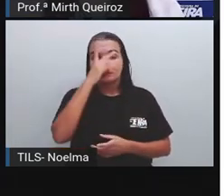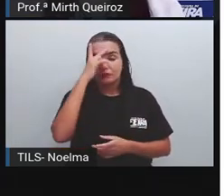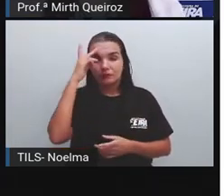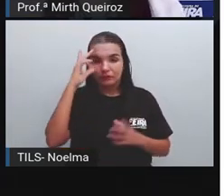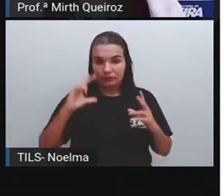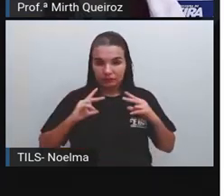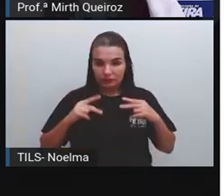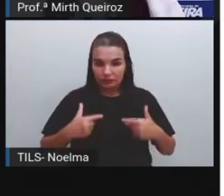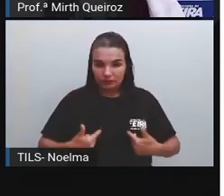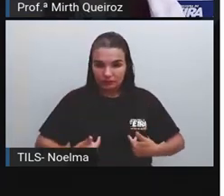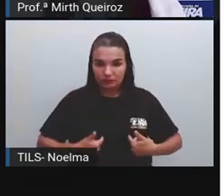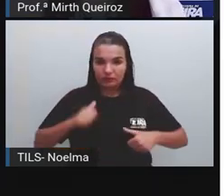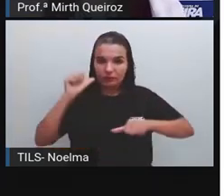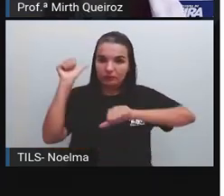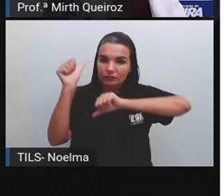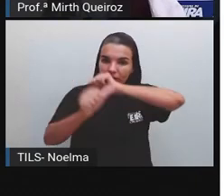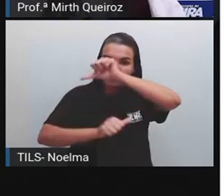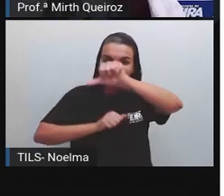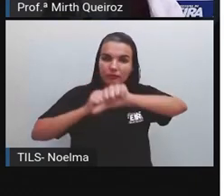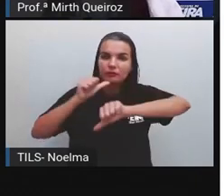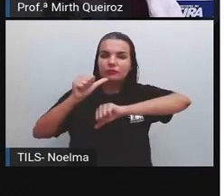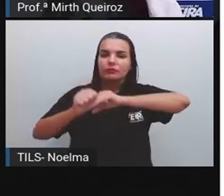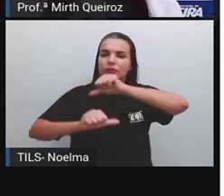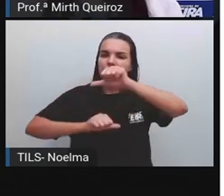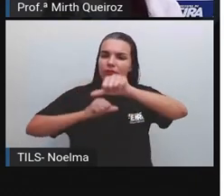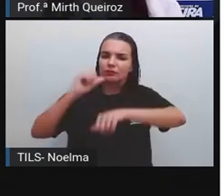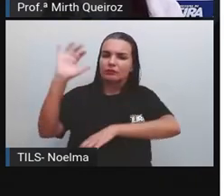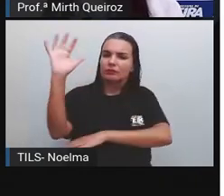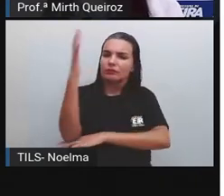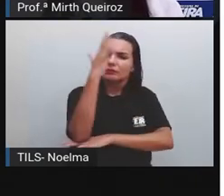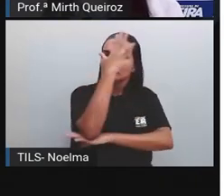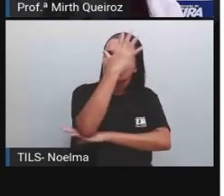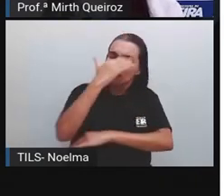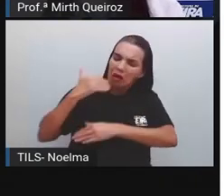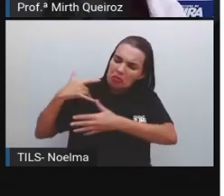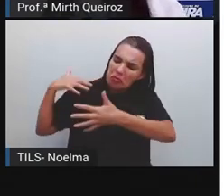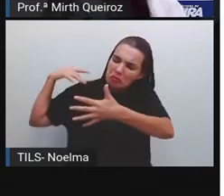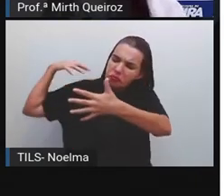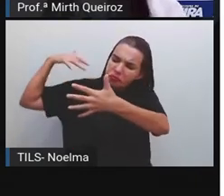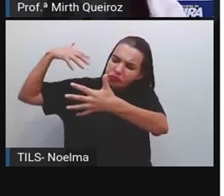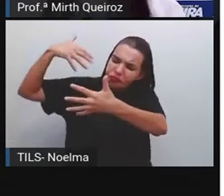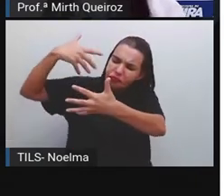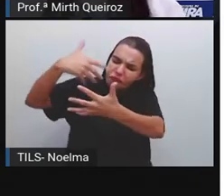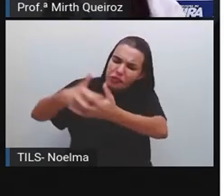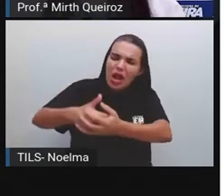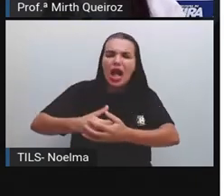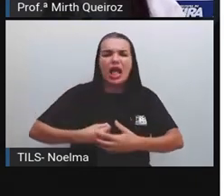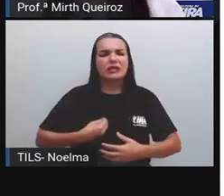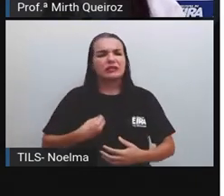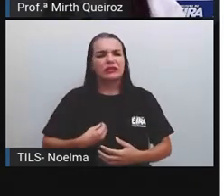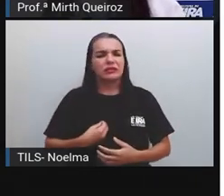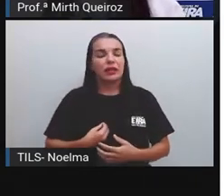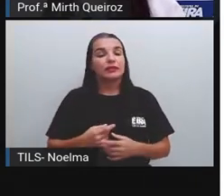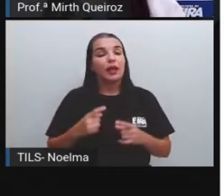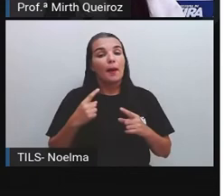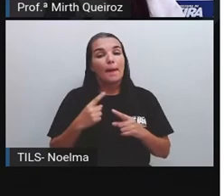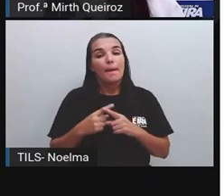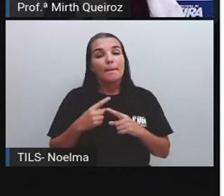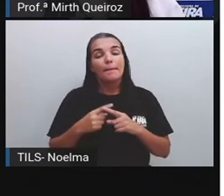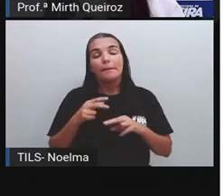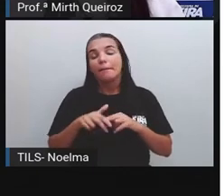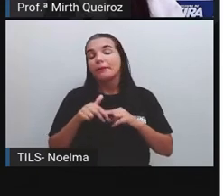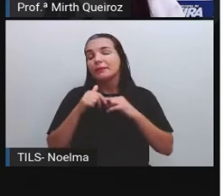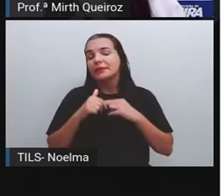naturais ao longo de sua existência, né? Vêm transformando. É por isso que hoje a gente quase não